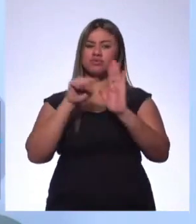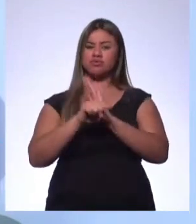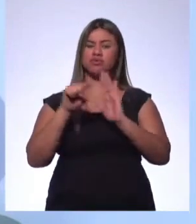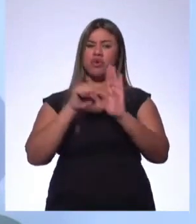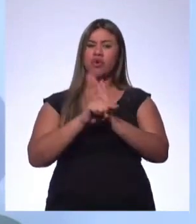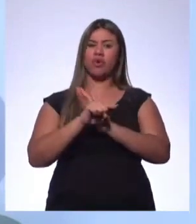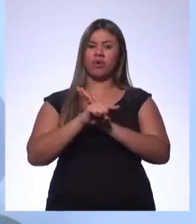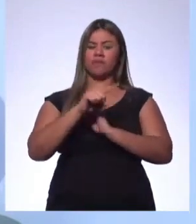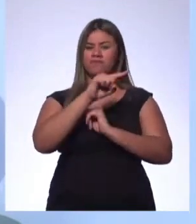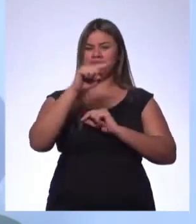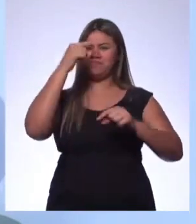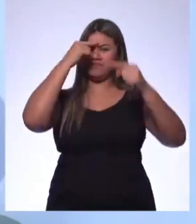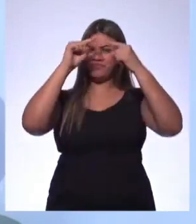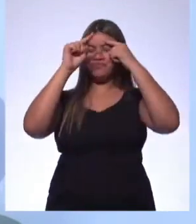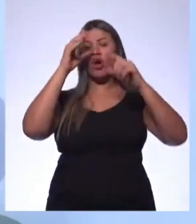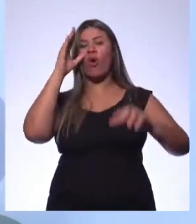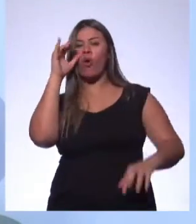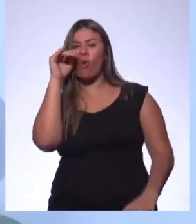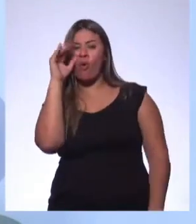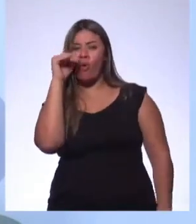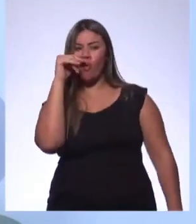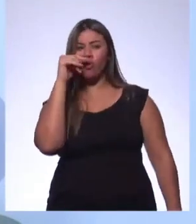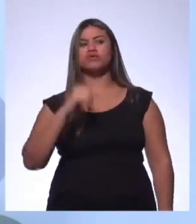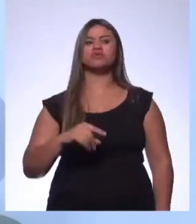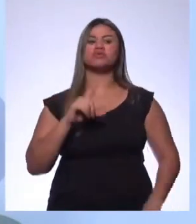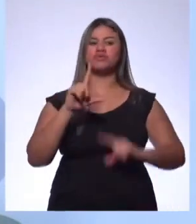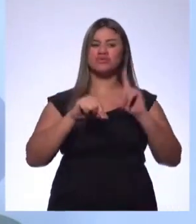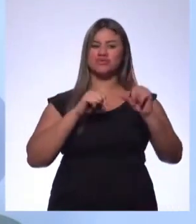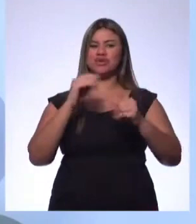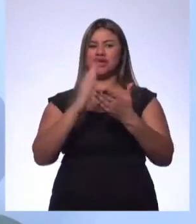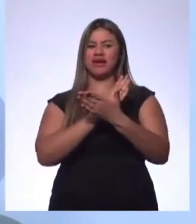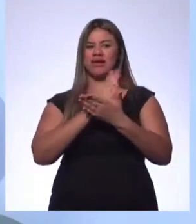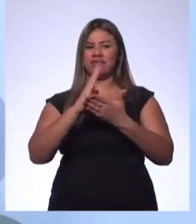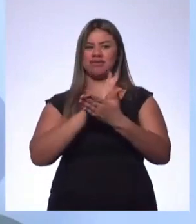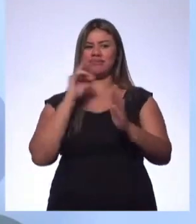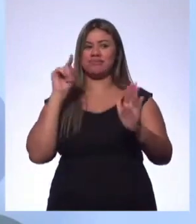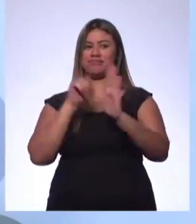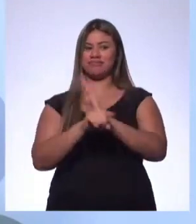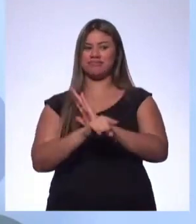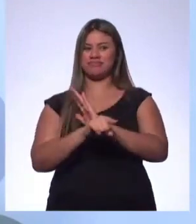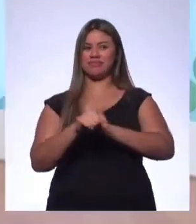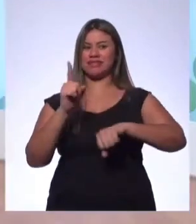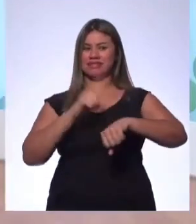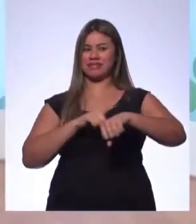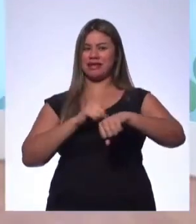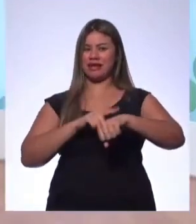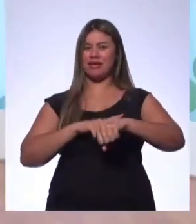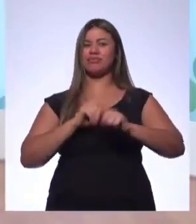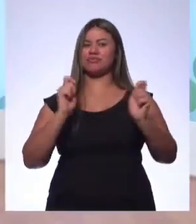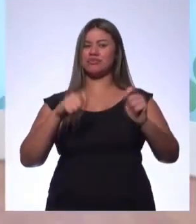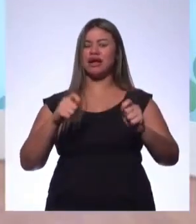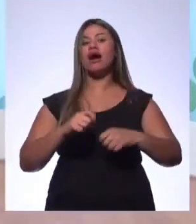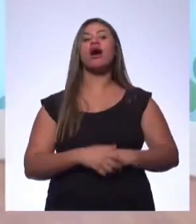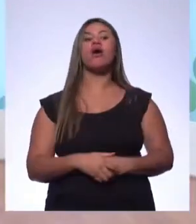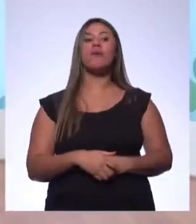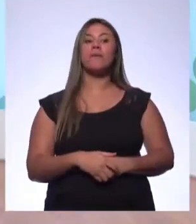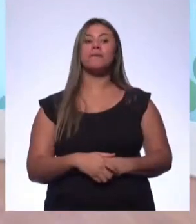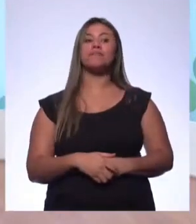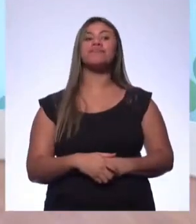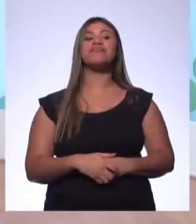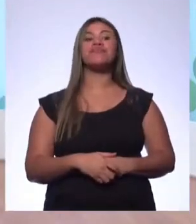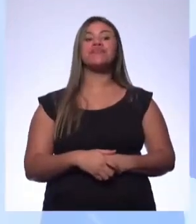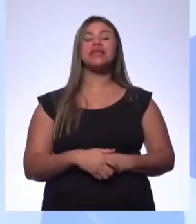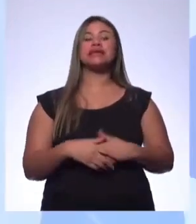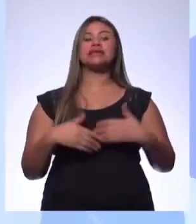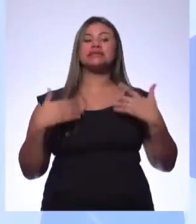também se vocês têm alguma curiosidade e eu vou escolher algumas aqui para perguntar para ele, que der tempo. Se der tempo... Não, gente, acredito, na verdade,